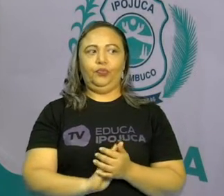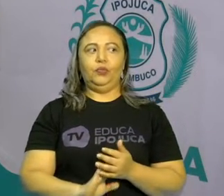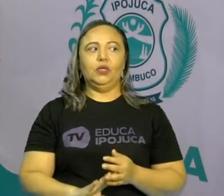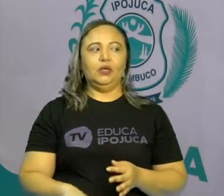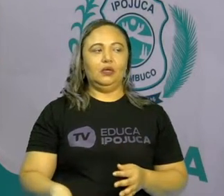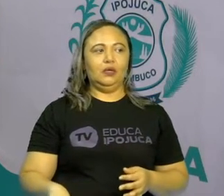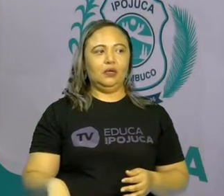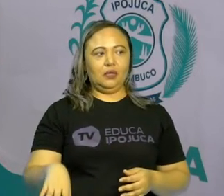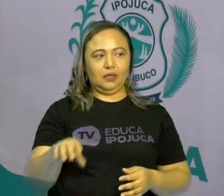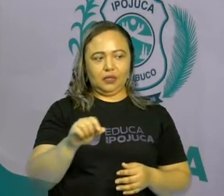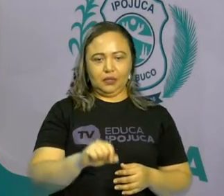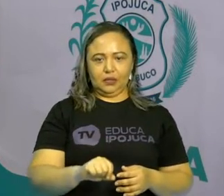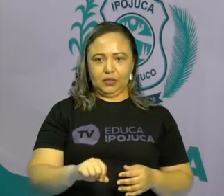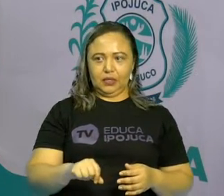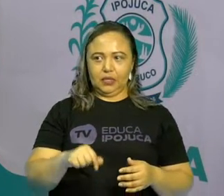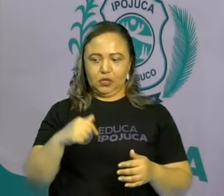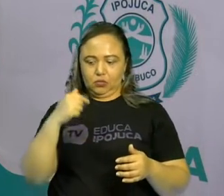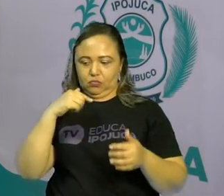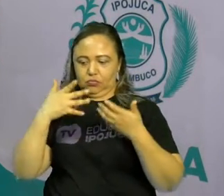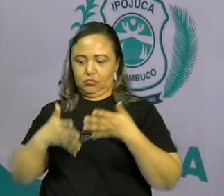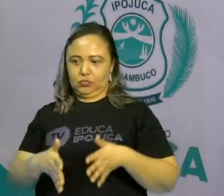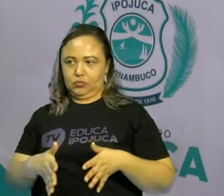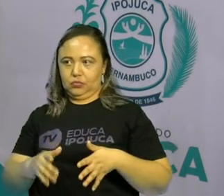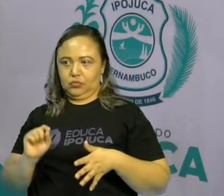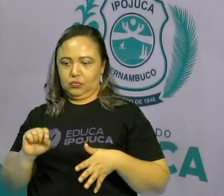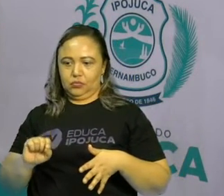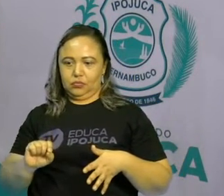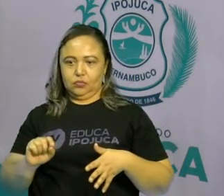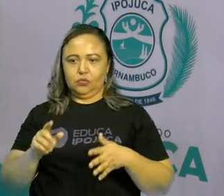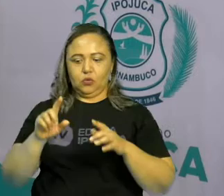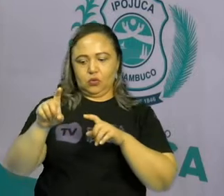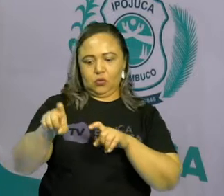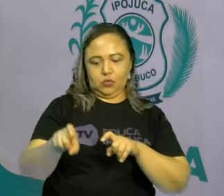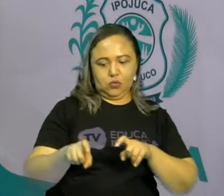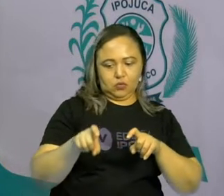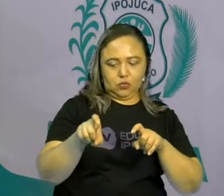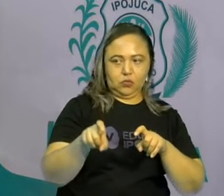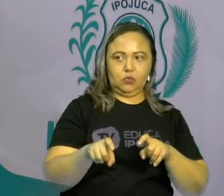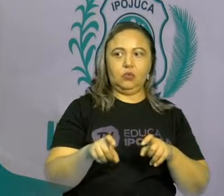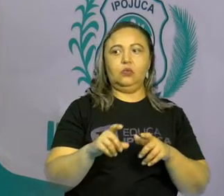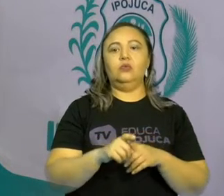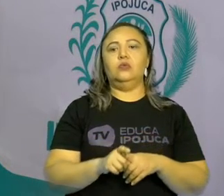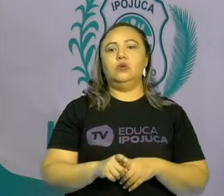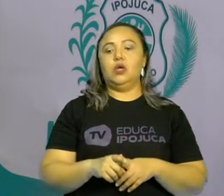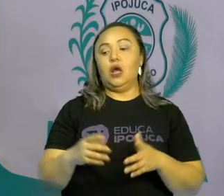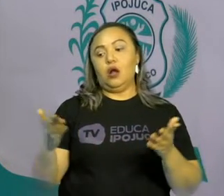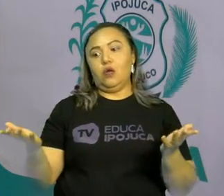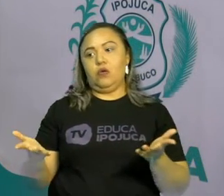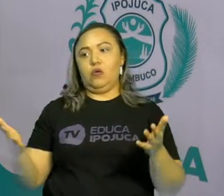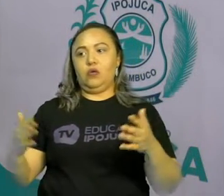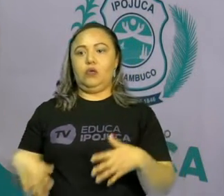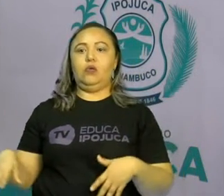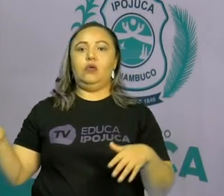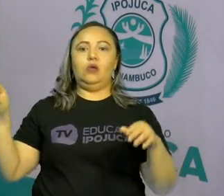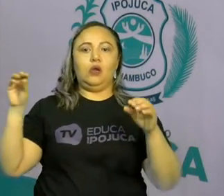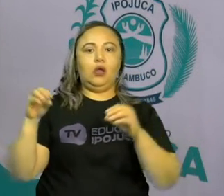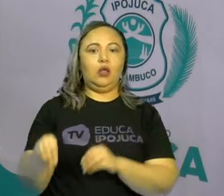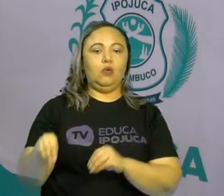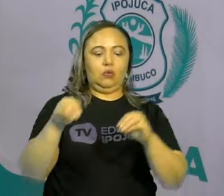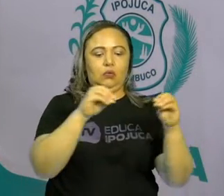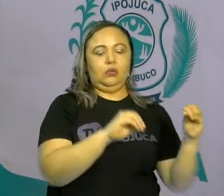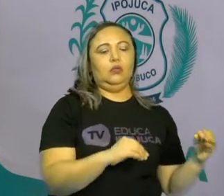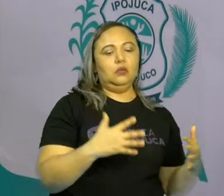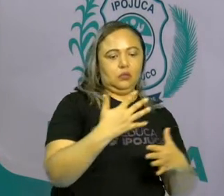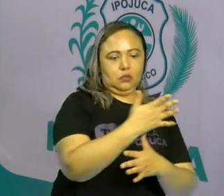geográfica. Será que eu nasci aqui? Eu nasci numa zona rural, hoje em dia eu moro na zona urbana, minha família sempre